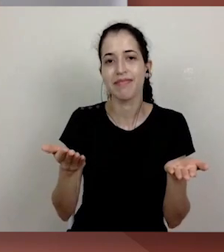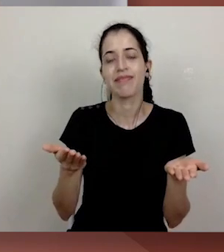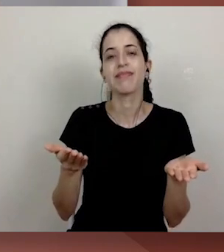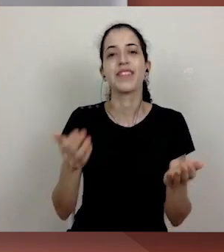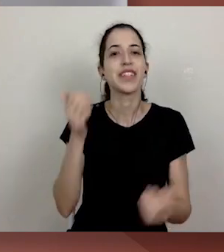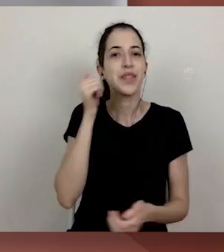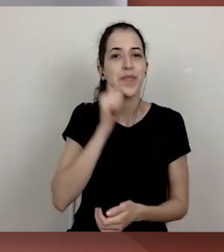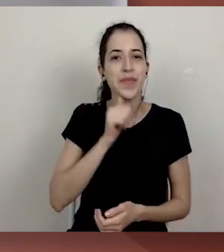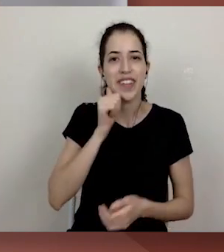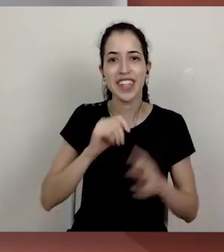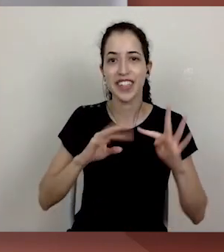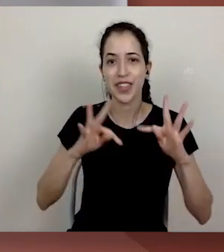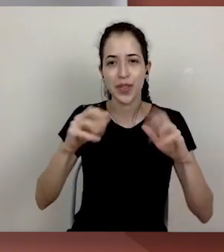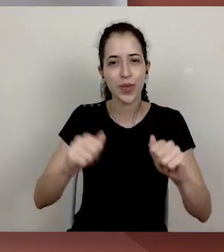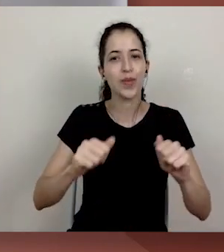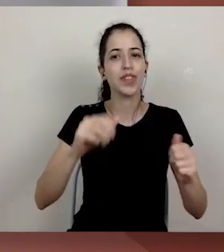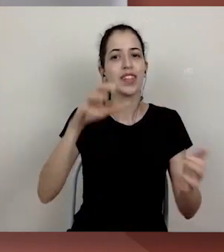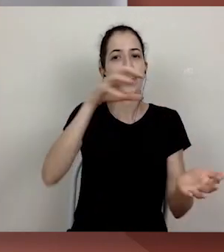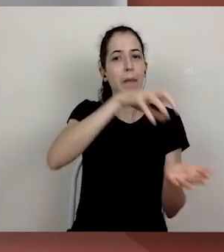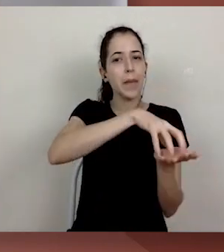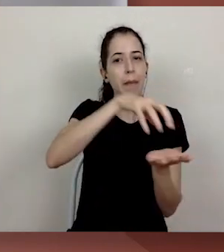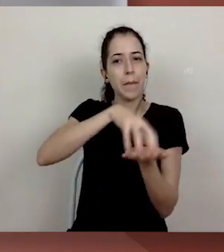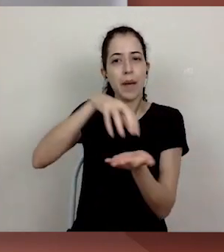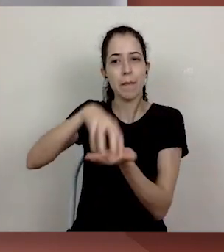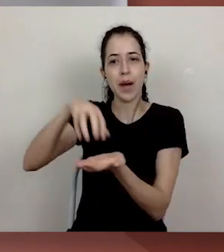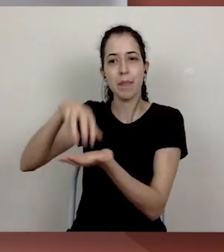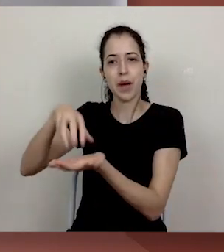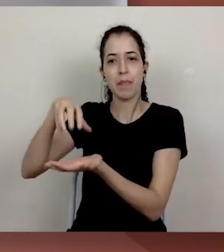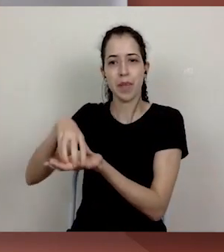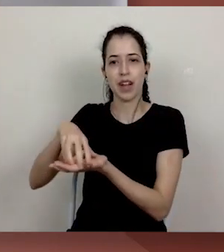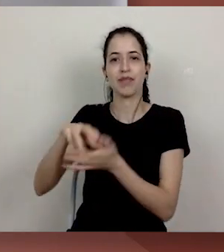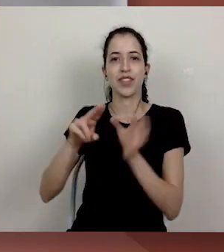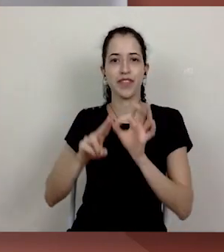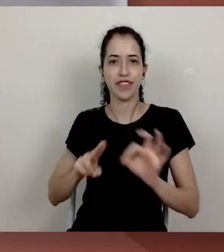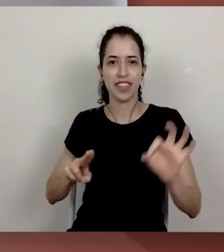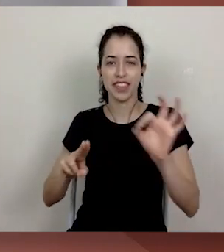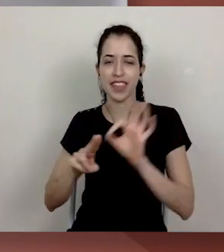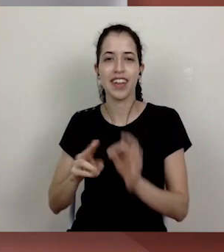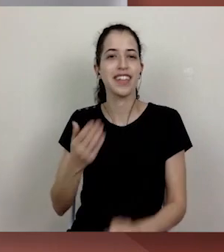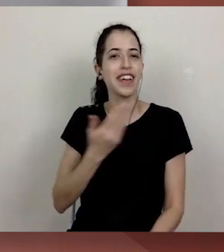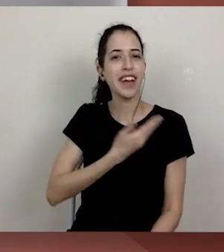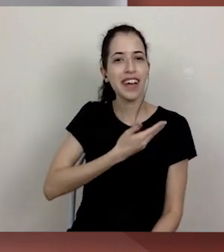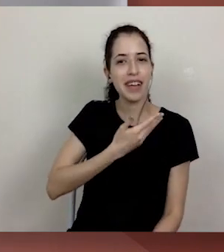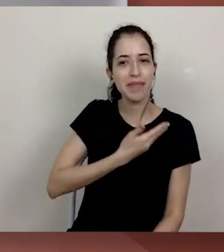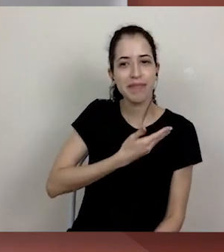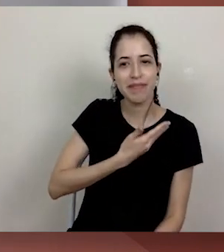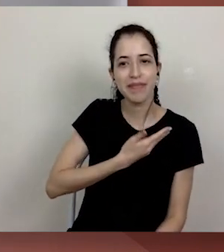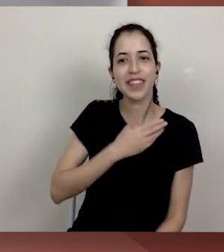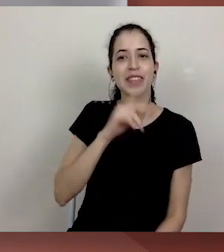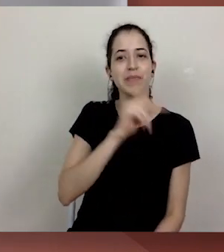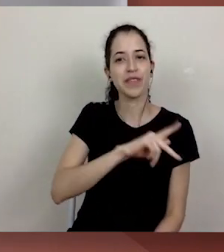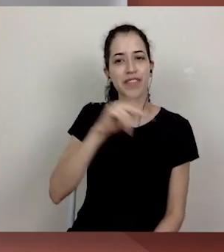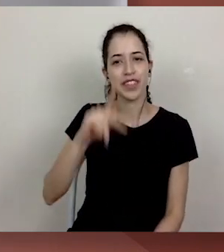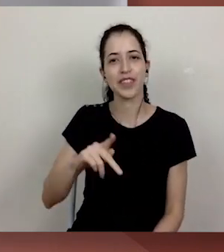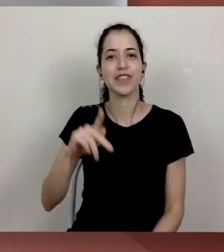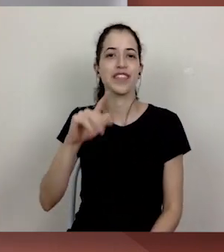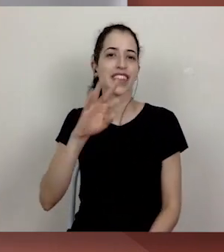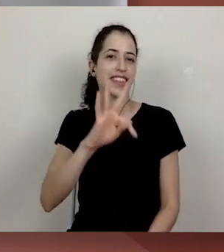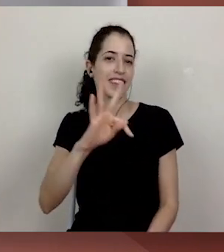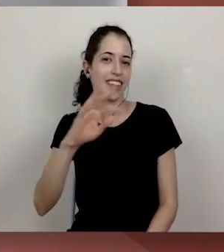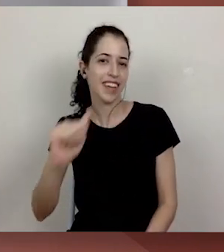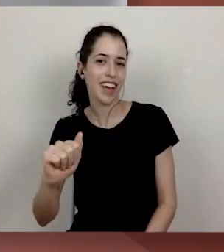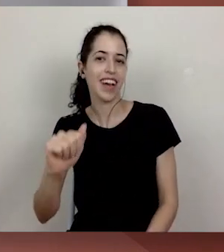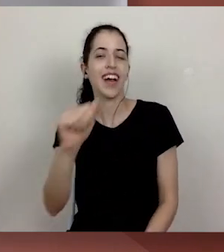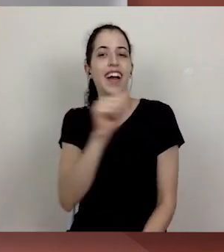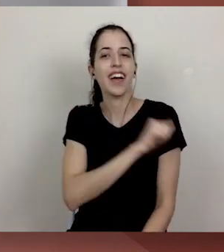Nossas amigas docentes, técnicas administrativas, alunas de graduação, alunas de pós